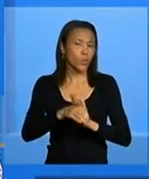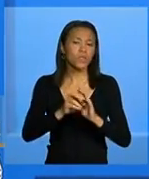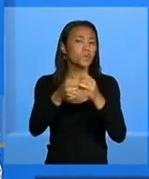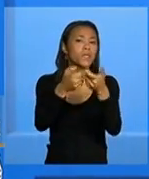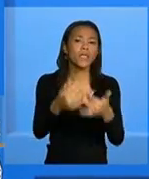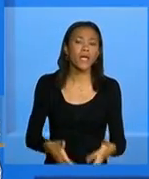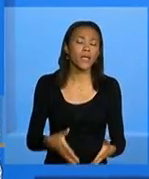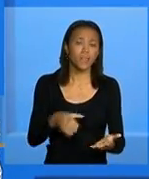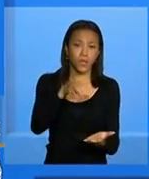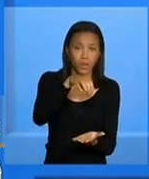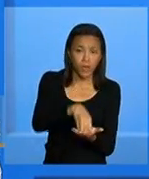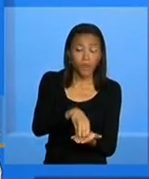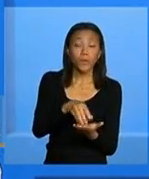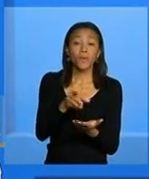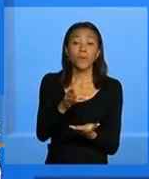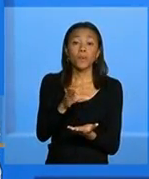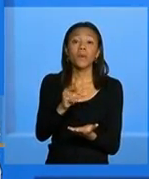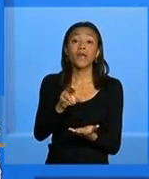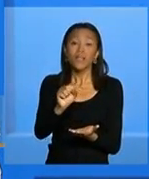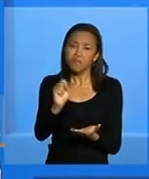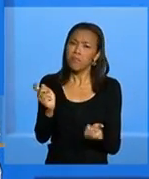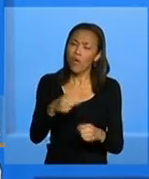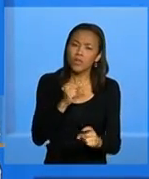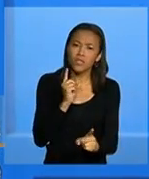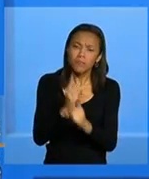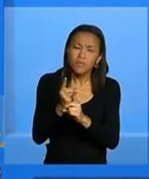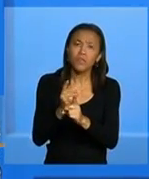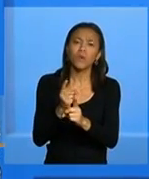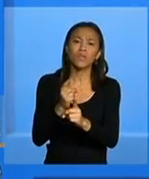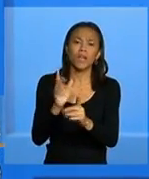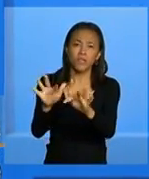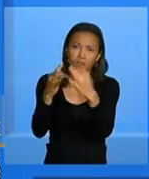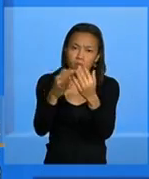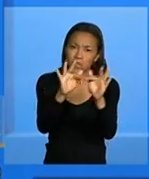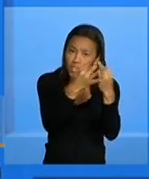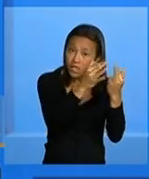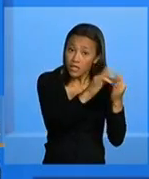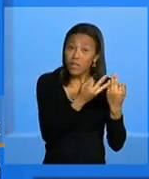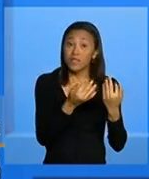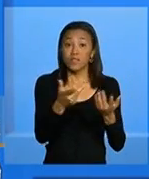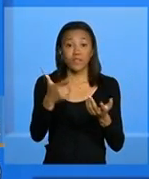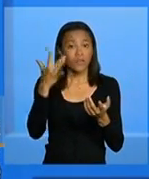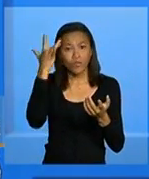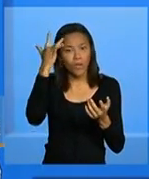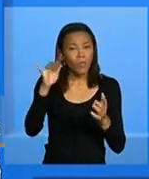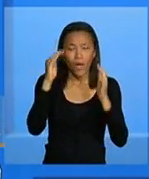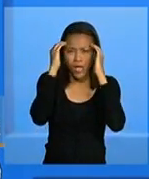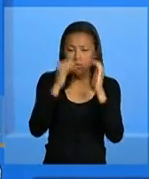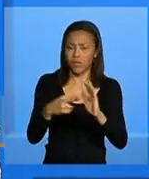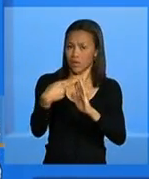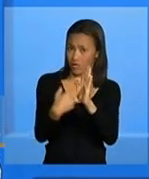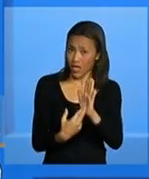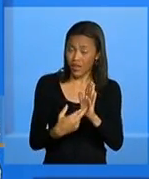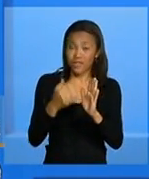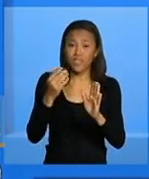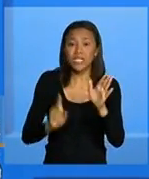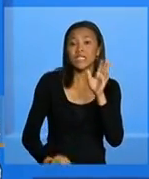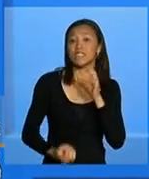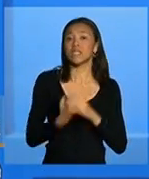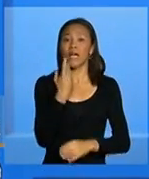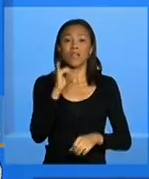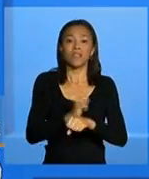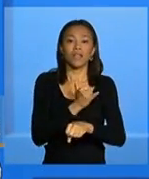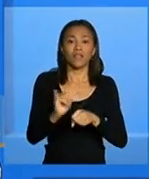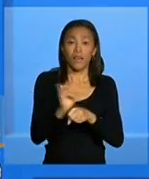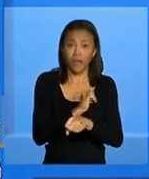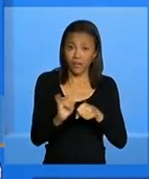o crase poderá identificar as famílias que estão em descumprimento de condicionalidade e elaborar estratégias para que as suas